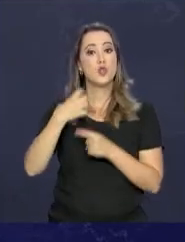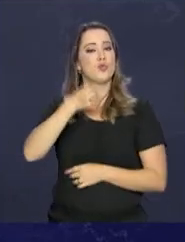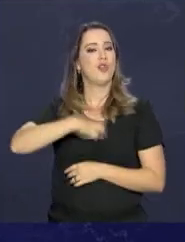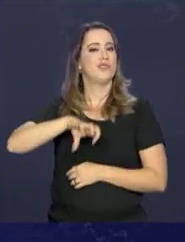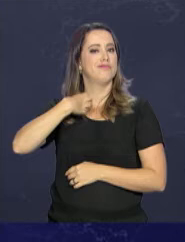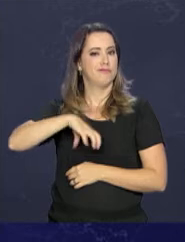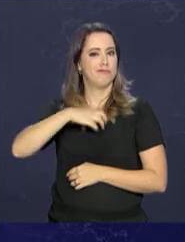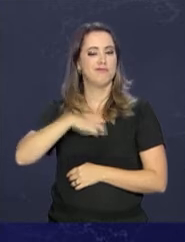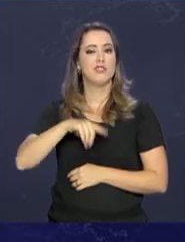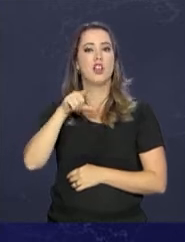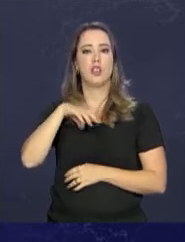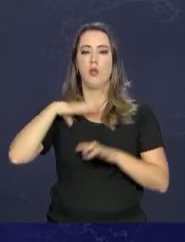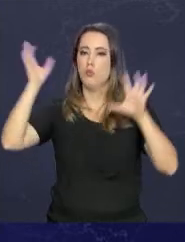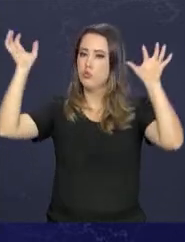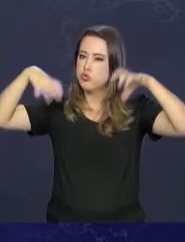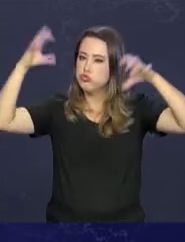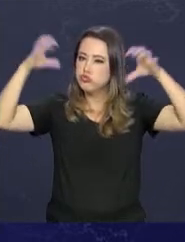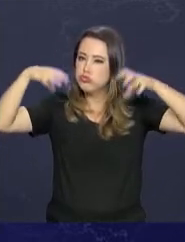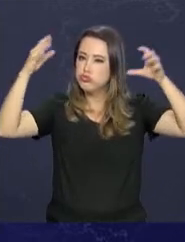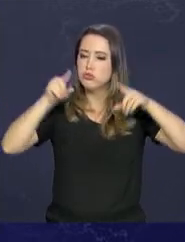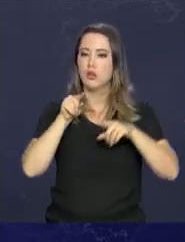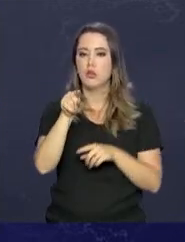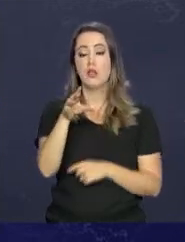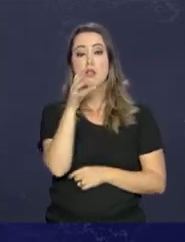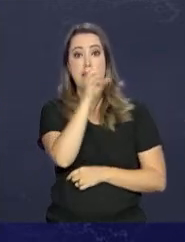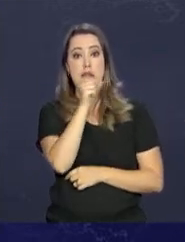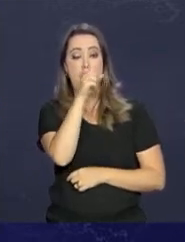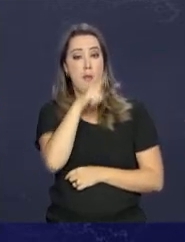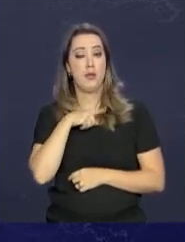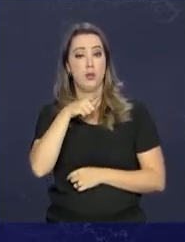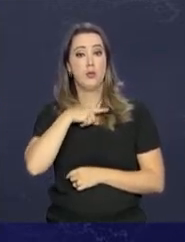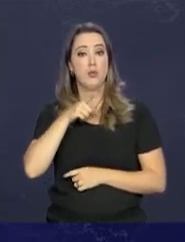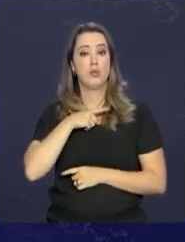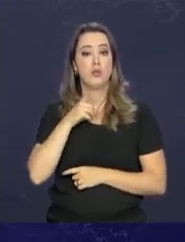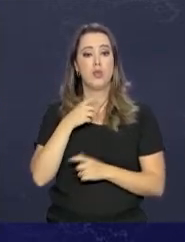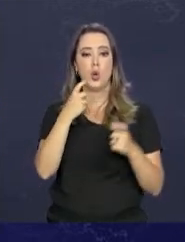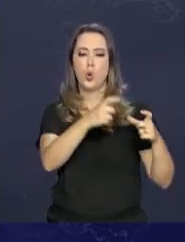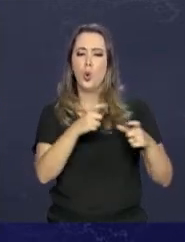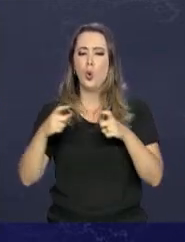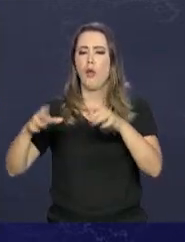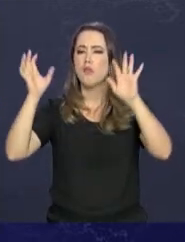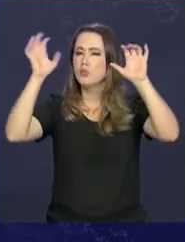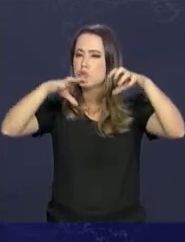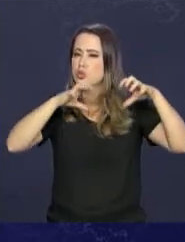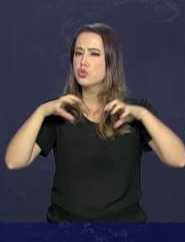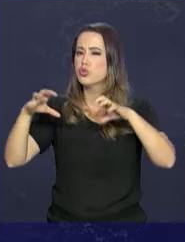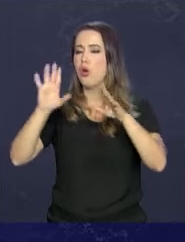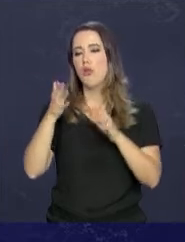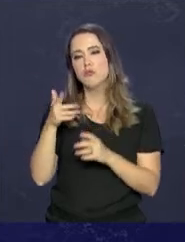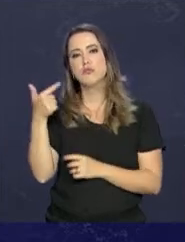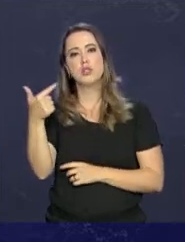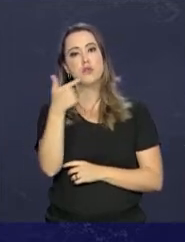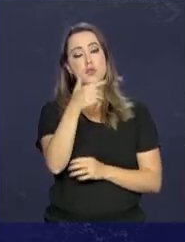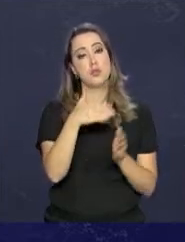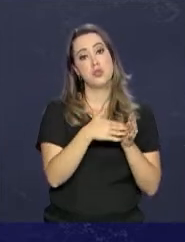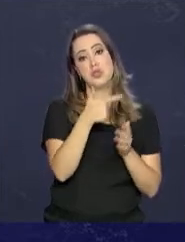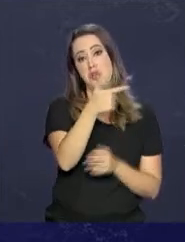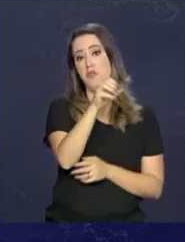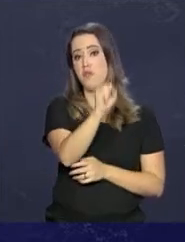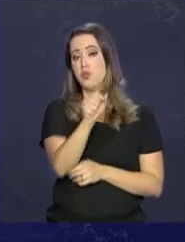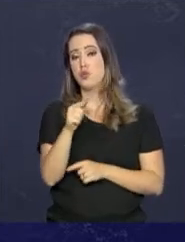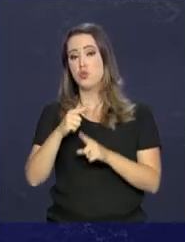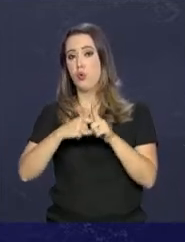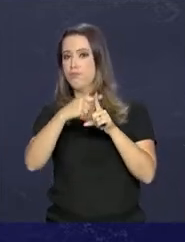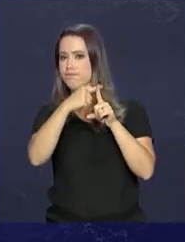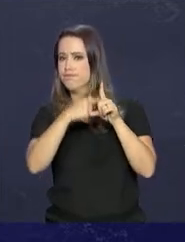o fim de semana deve ter chuva. A previsão de sábado é de pancadas isoladas, com temperatura entre 22 e 28 graus.